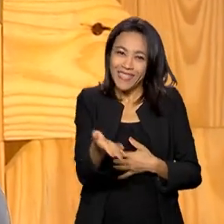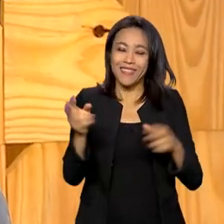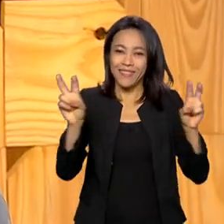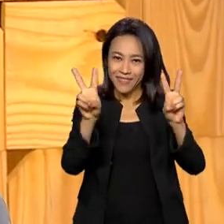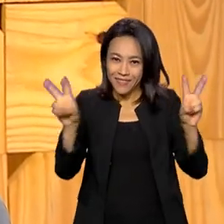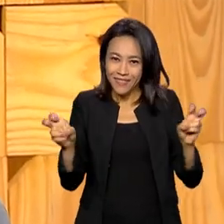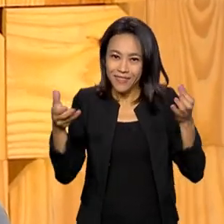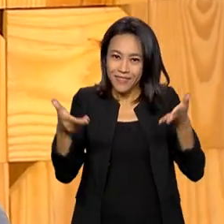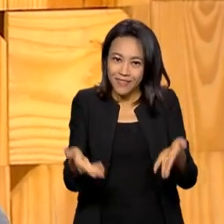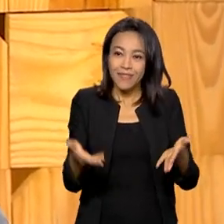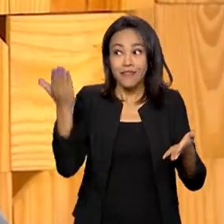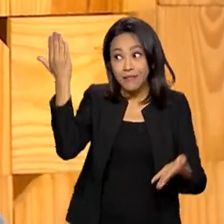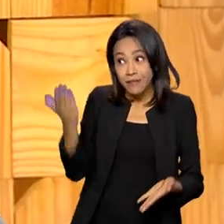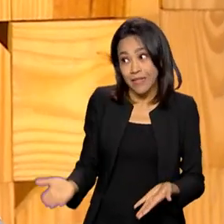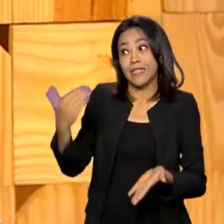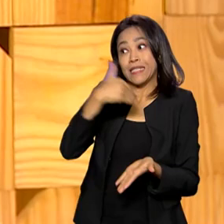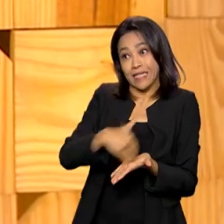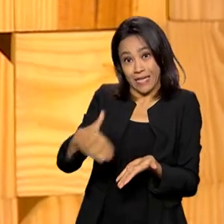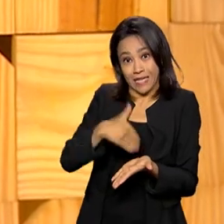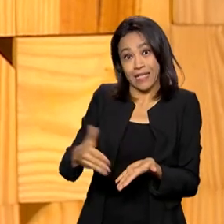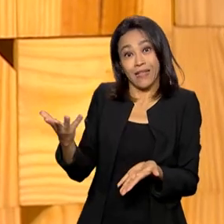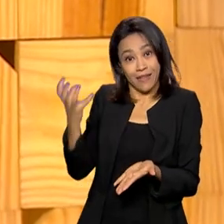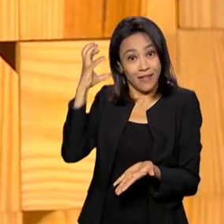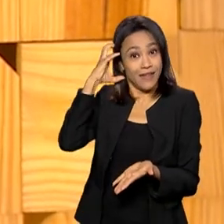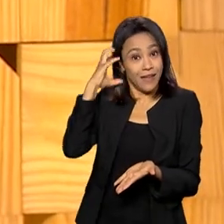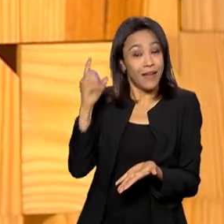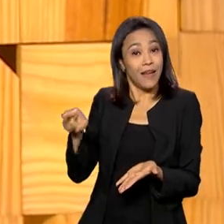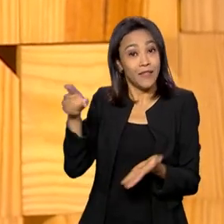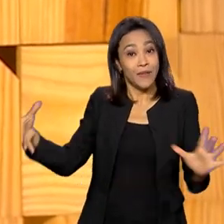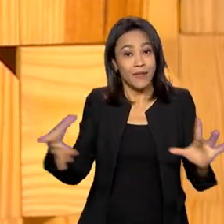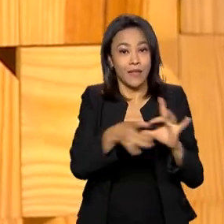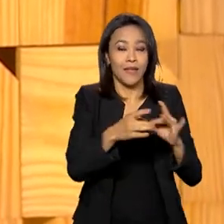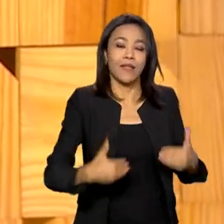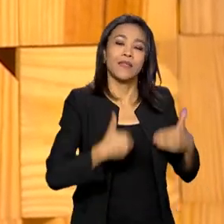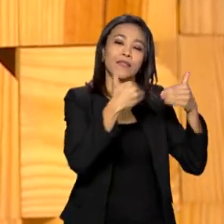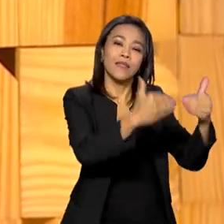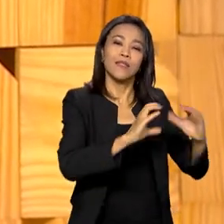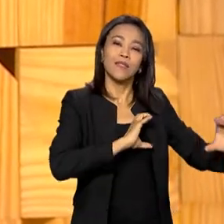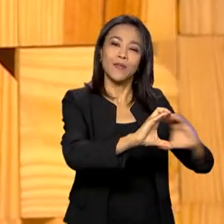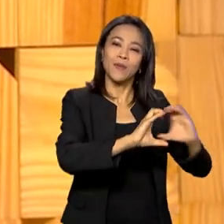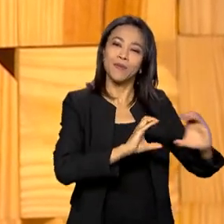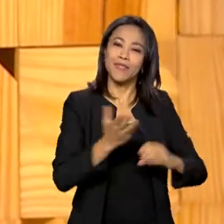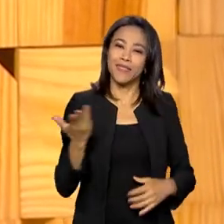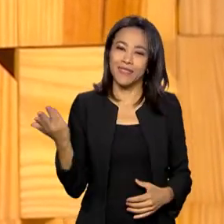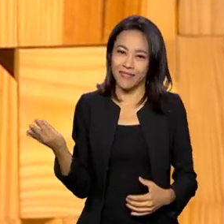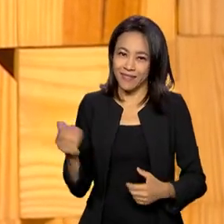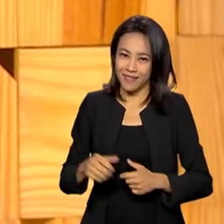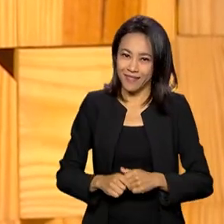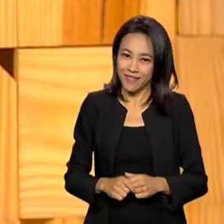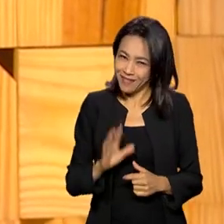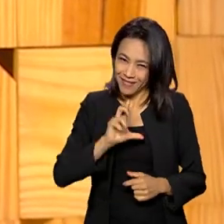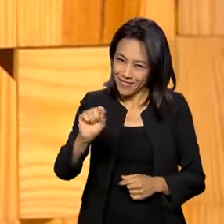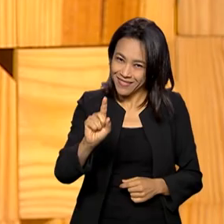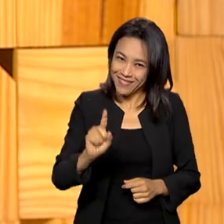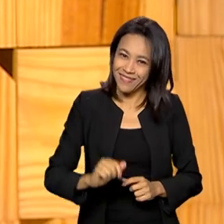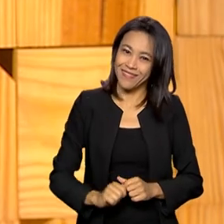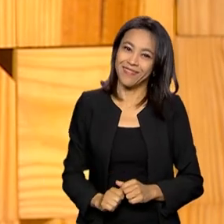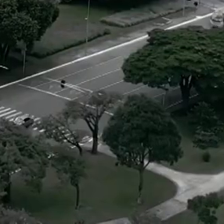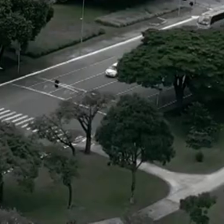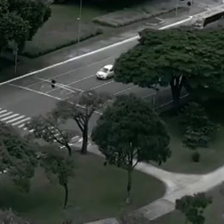em Pauta hoje com o secretário de Rádio Difusão do Ministério das Comunicações, Maximiliano Martinhão. Então saia daí.